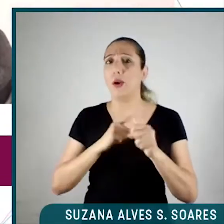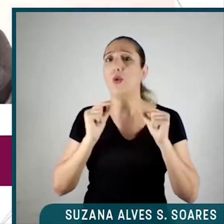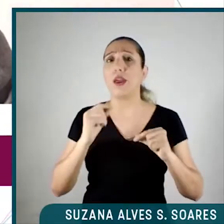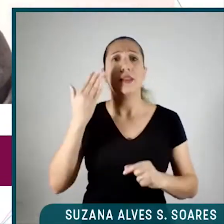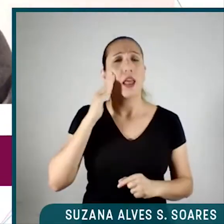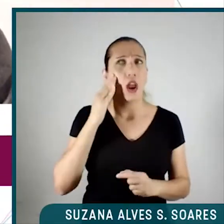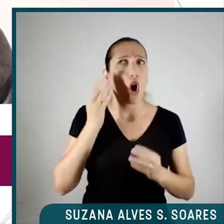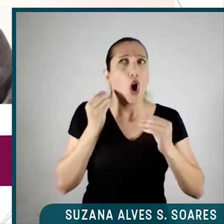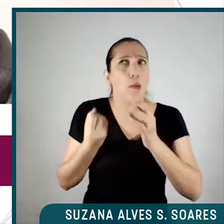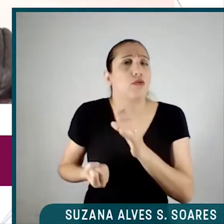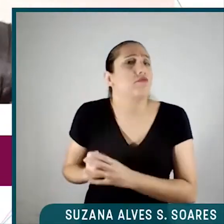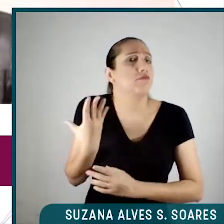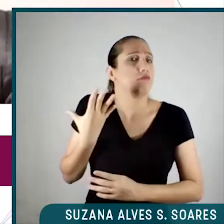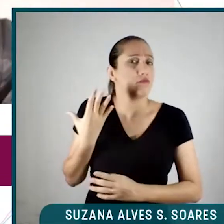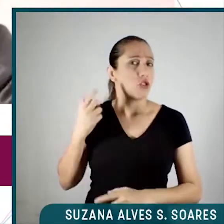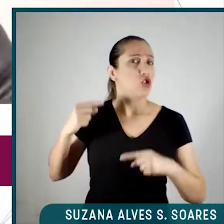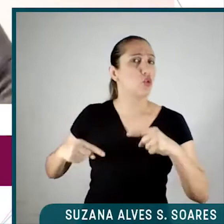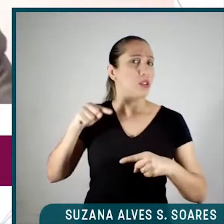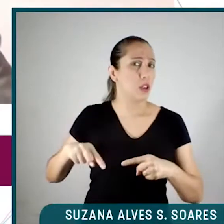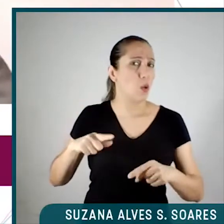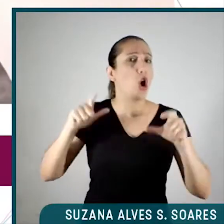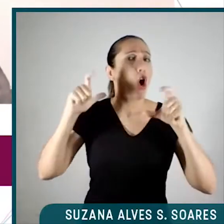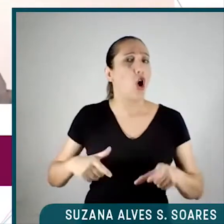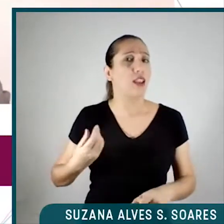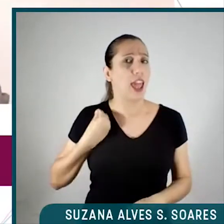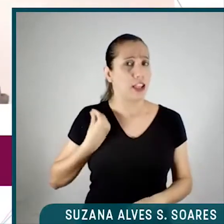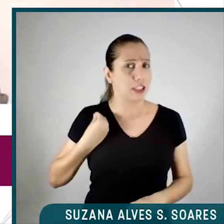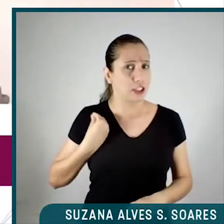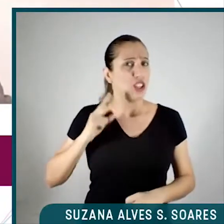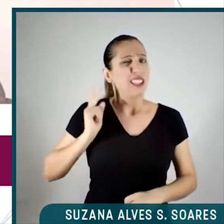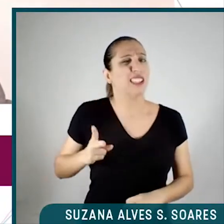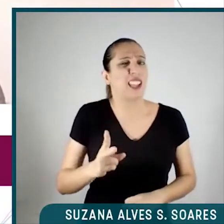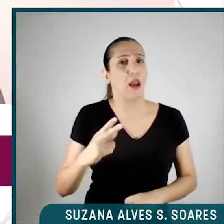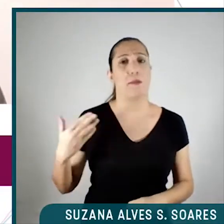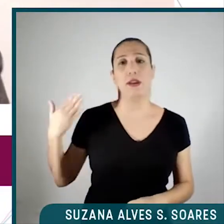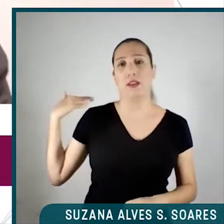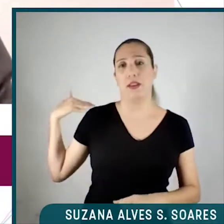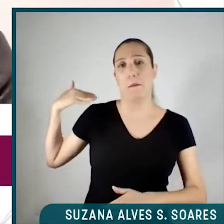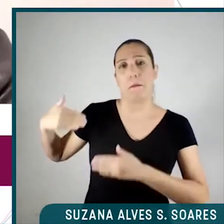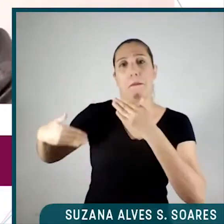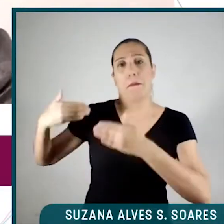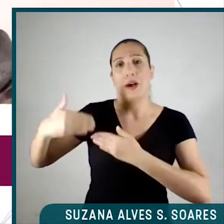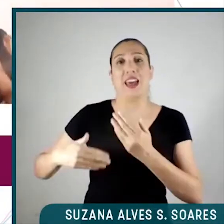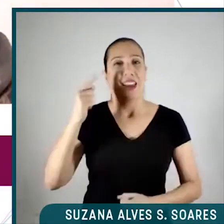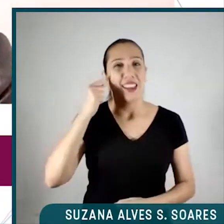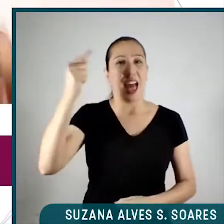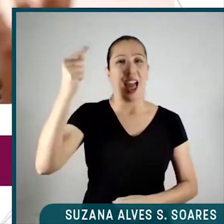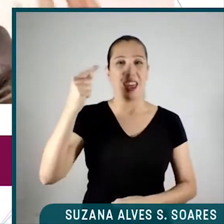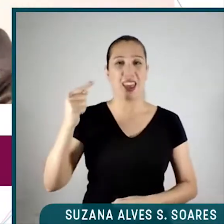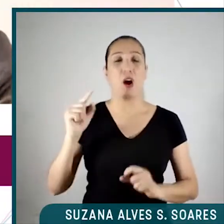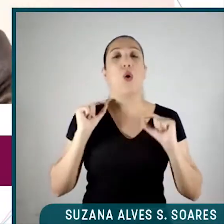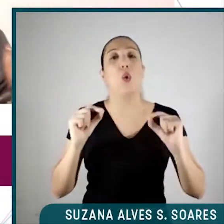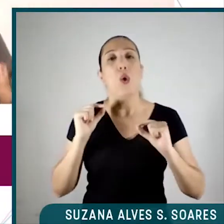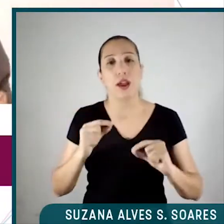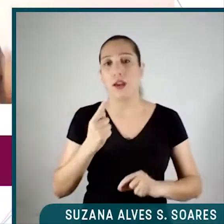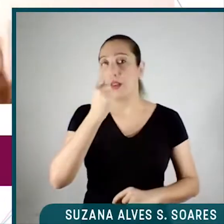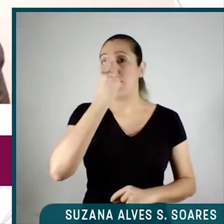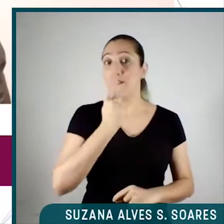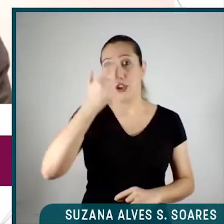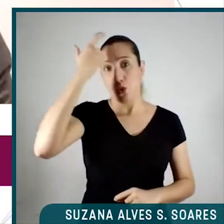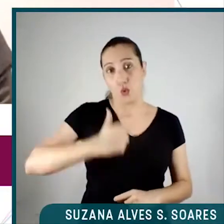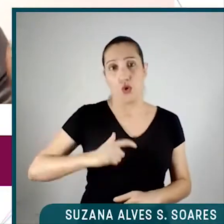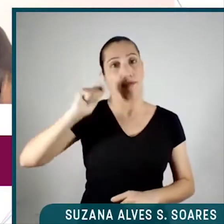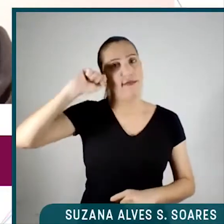vem e de onde existe, desde sempre, uma ideia, uma construção da figura do negro como